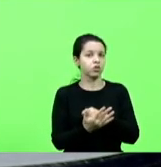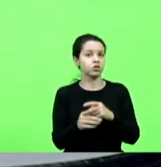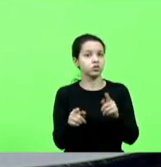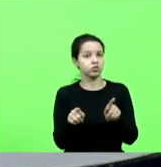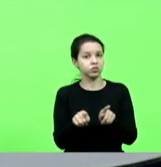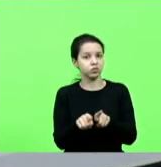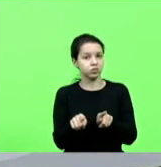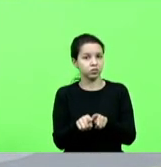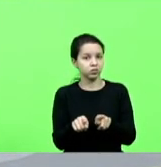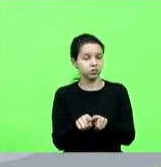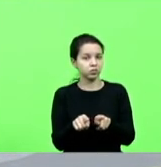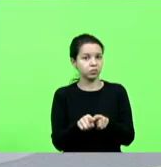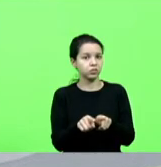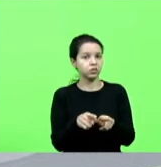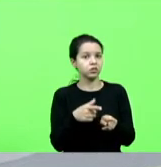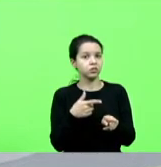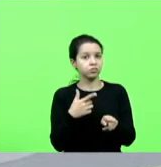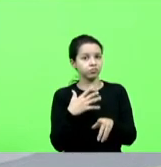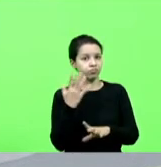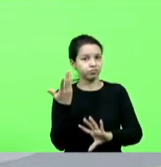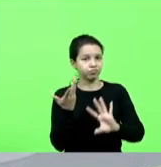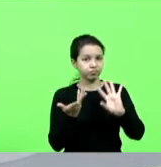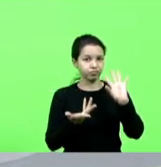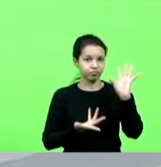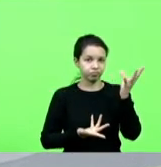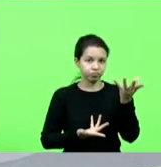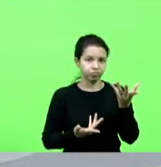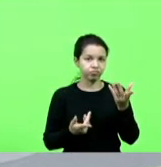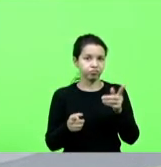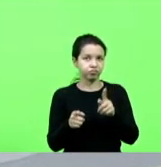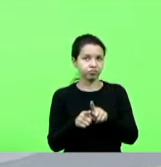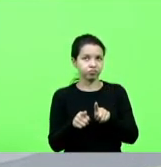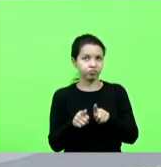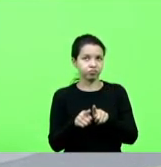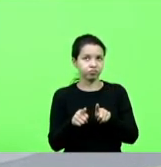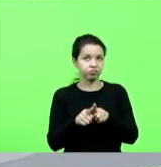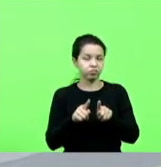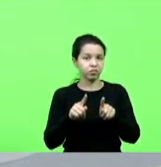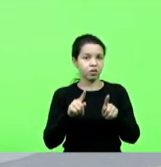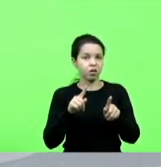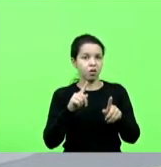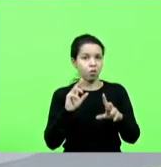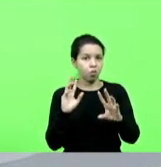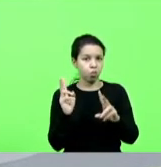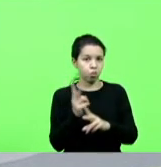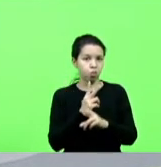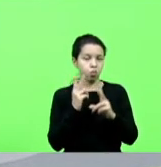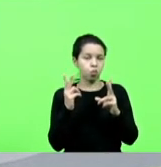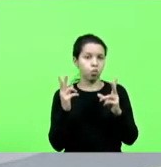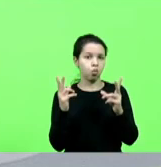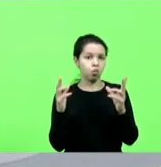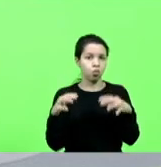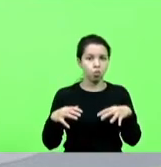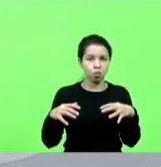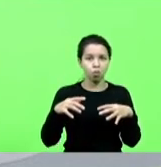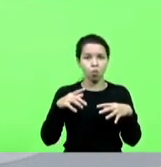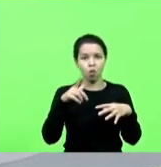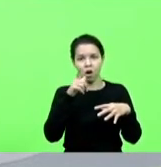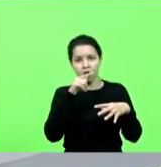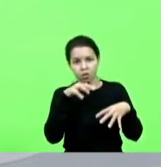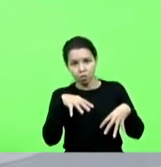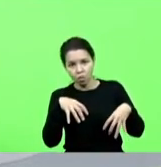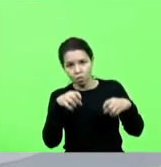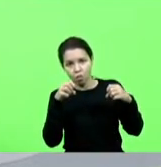uma série de eventos climáticos que têm trazido prejuízo, seja por meio da estiagem, da seca,